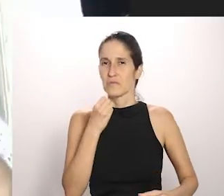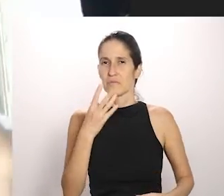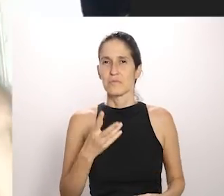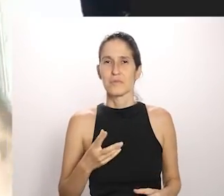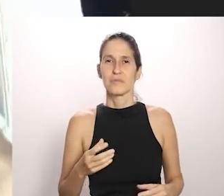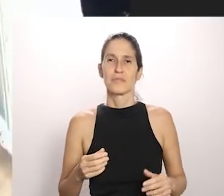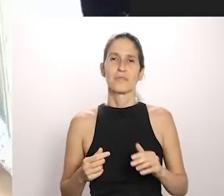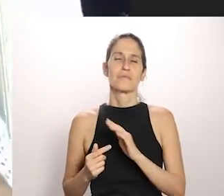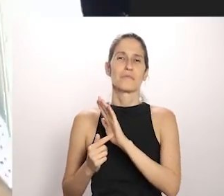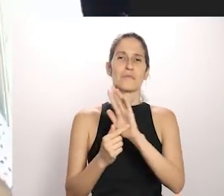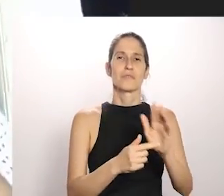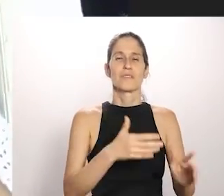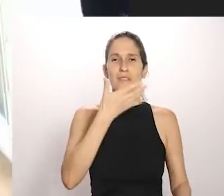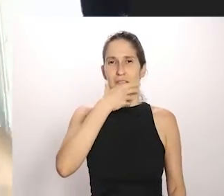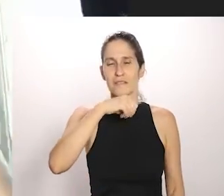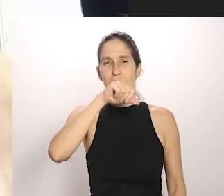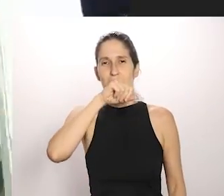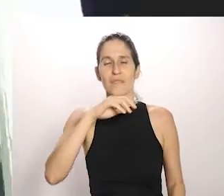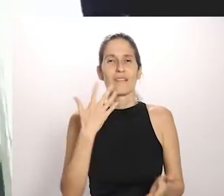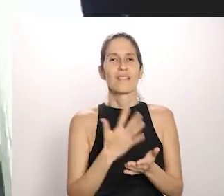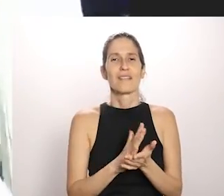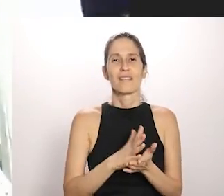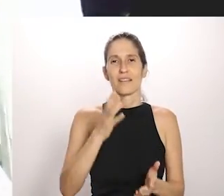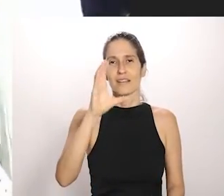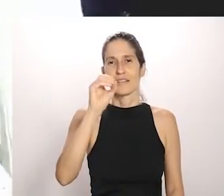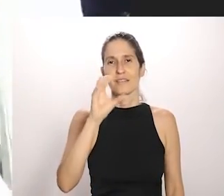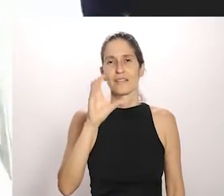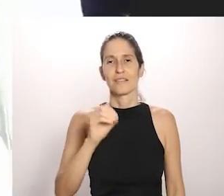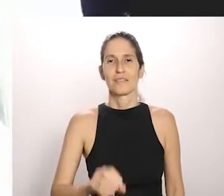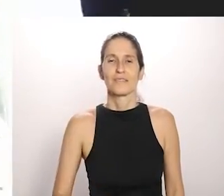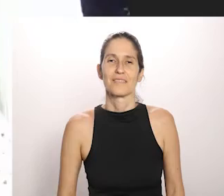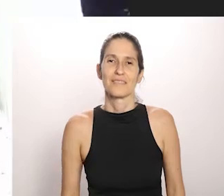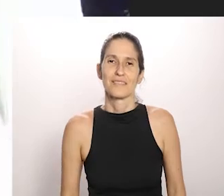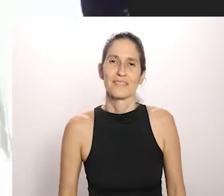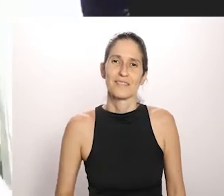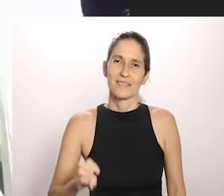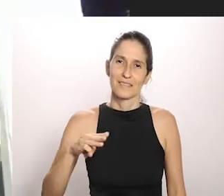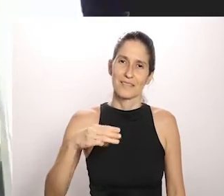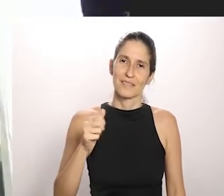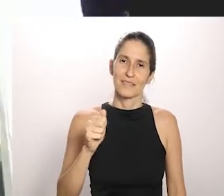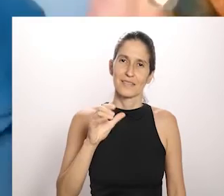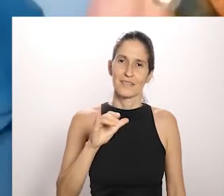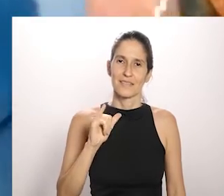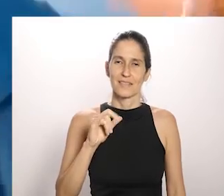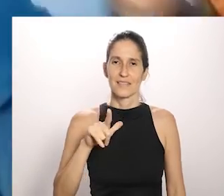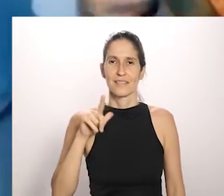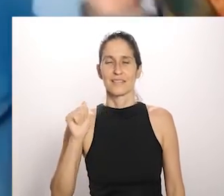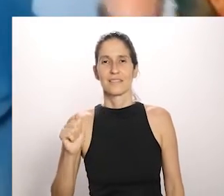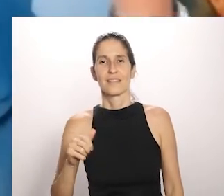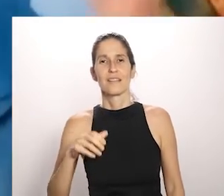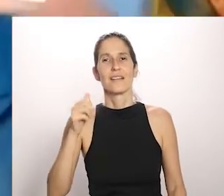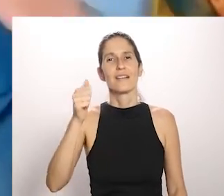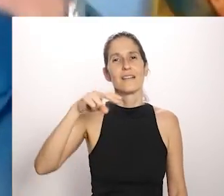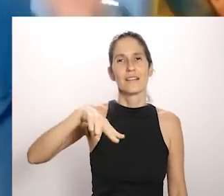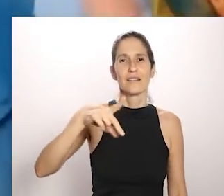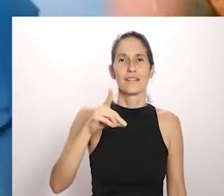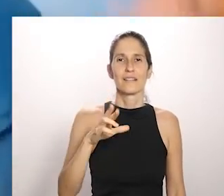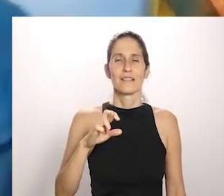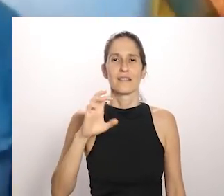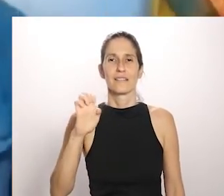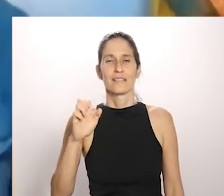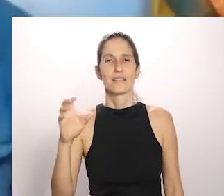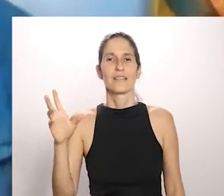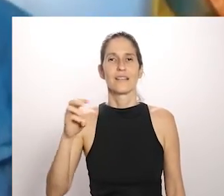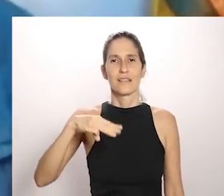cantando o corpo Oh saudade É bom demais Marcel meu irmão André Magalhães Gabriel